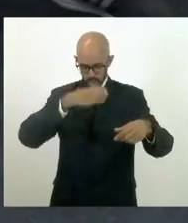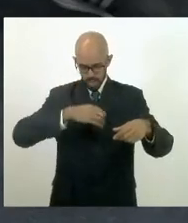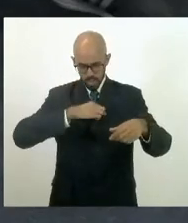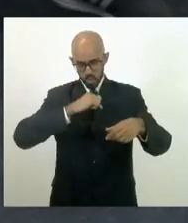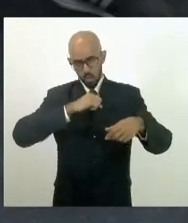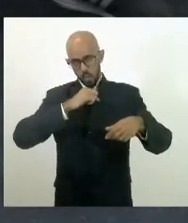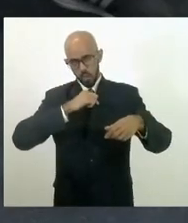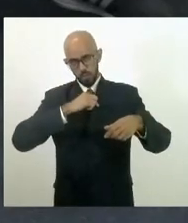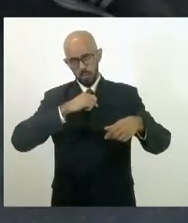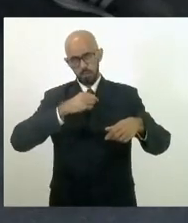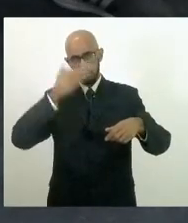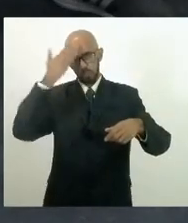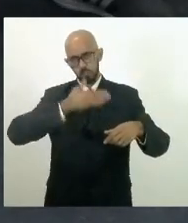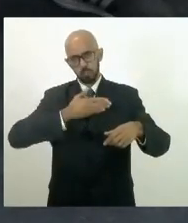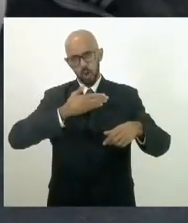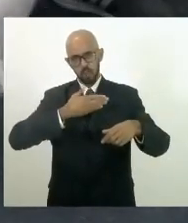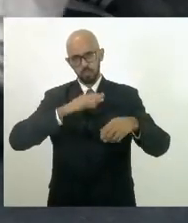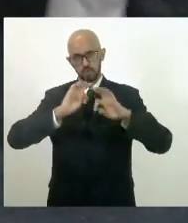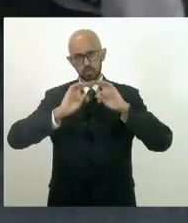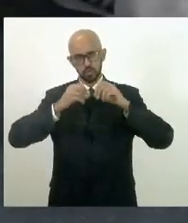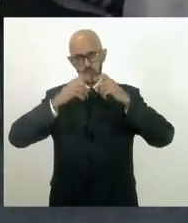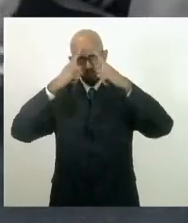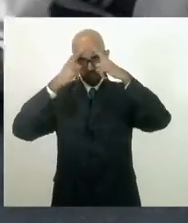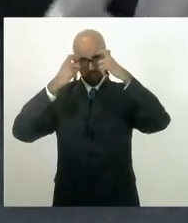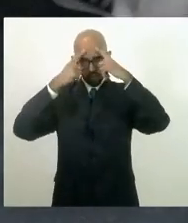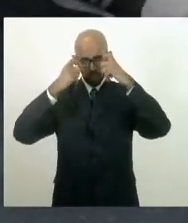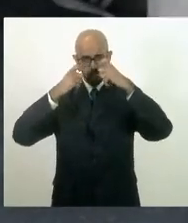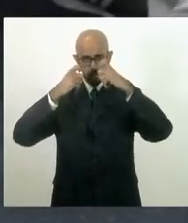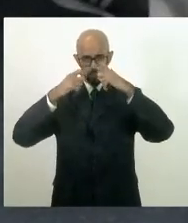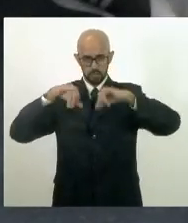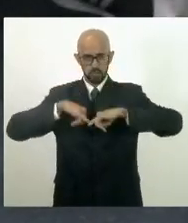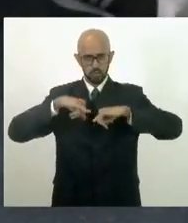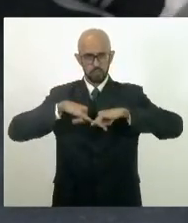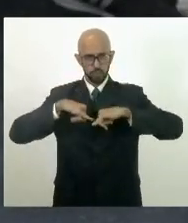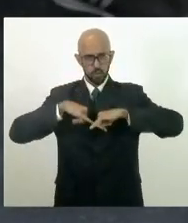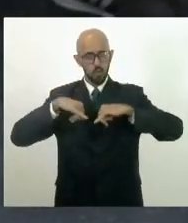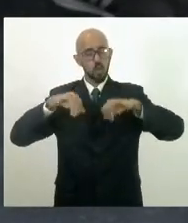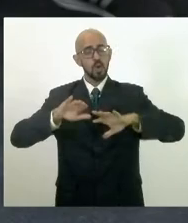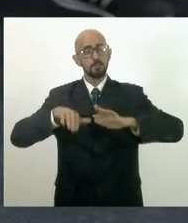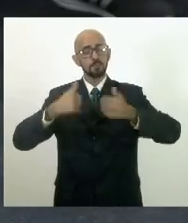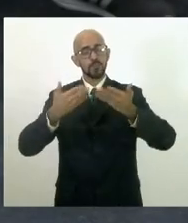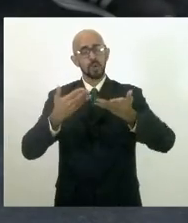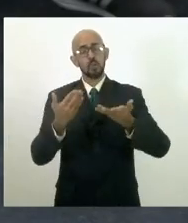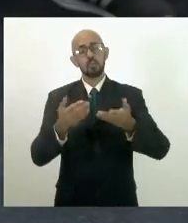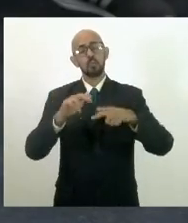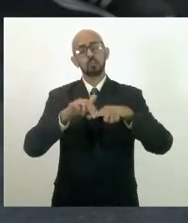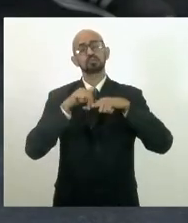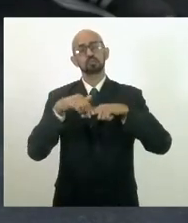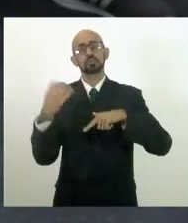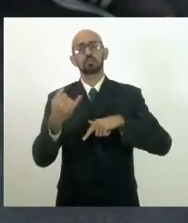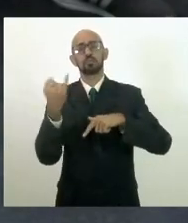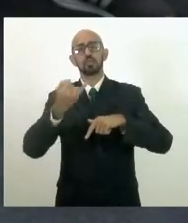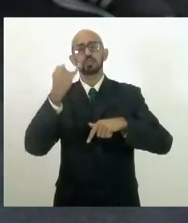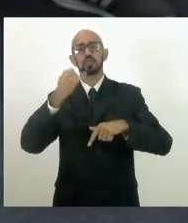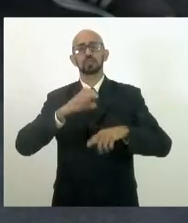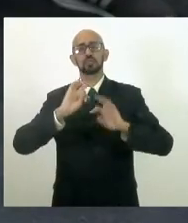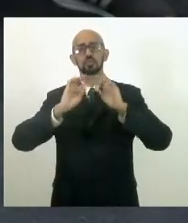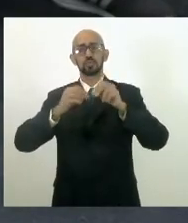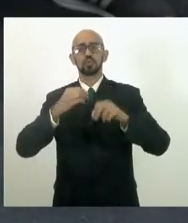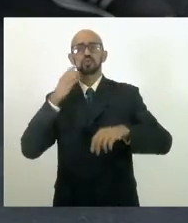como prova de toda a violência sofrida. Então, é importante que os deputados